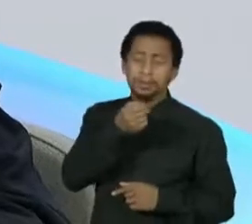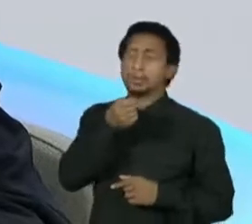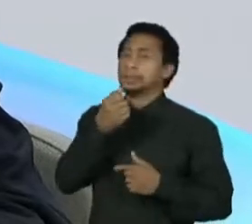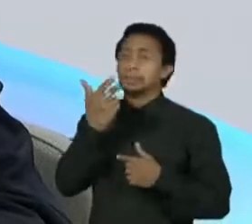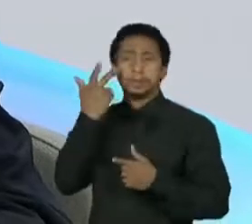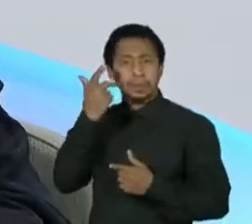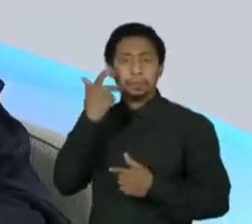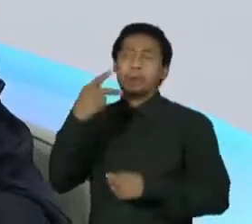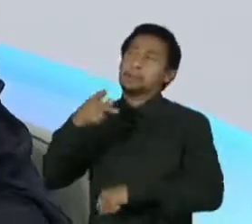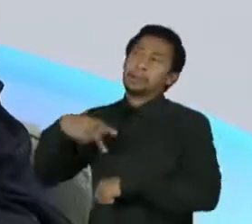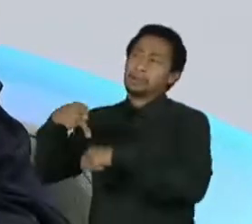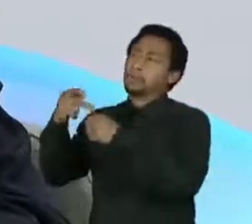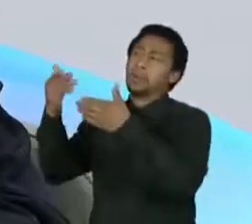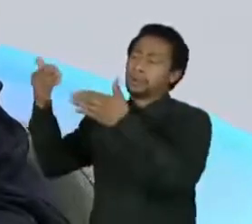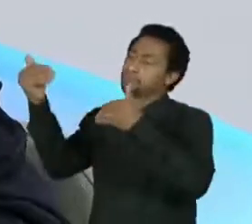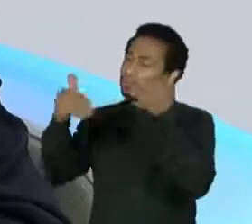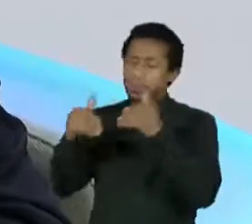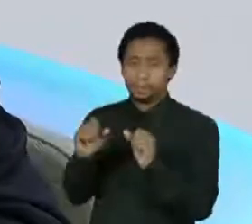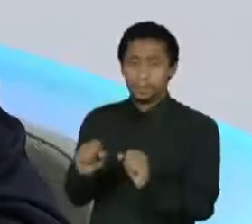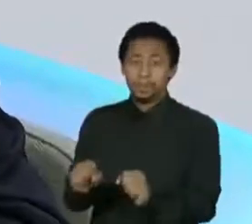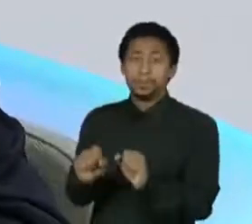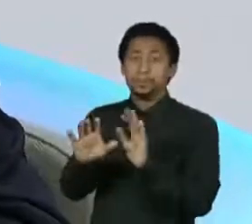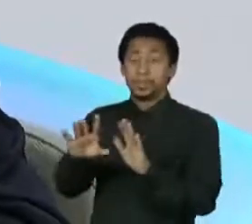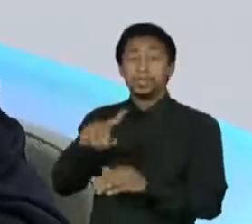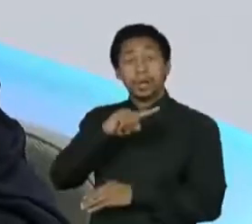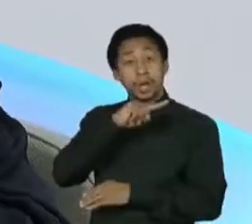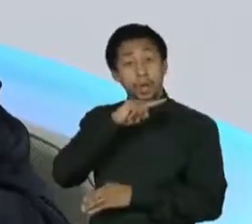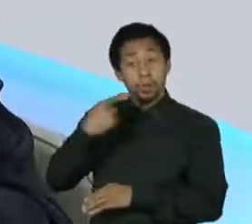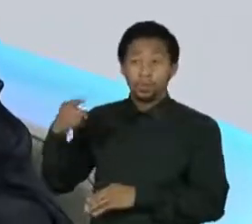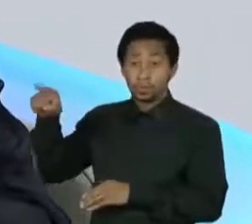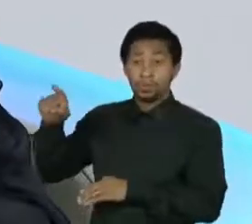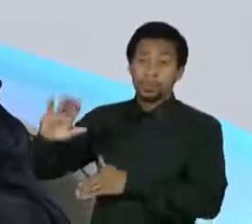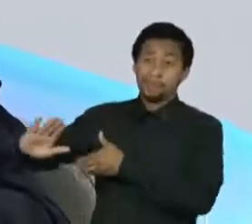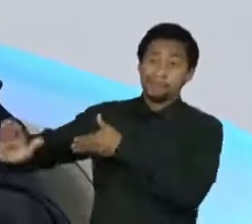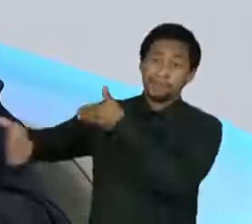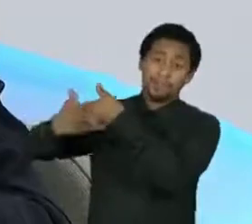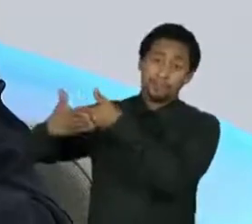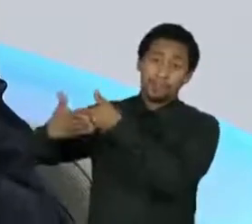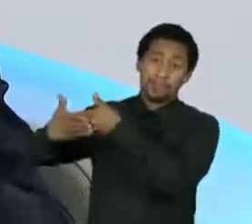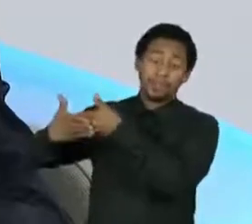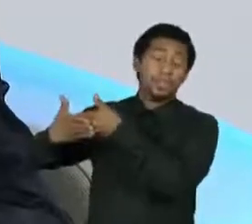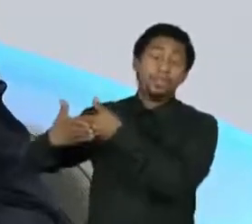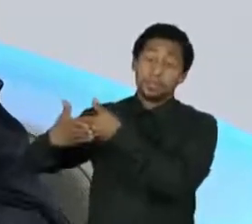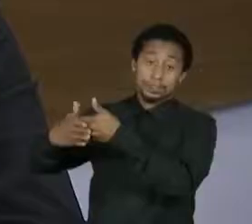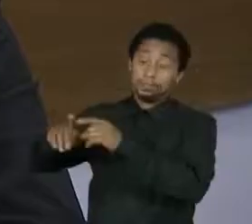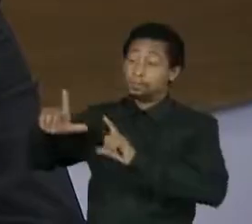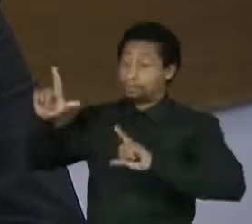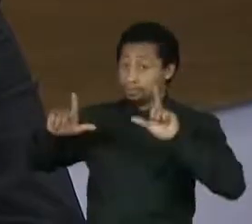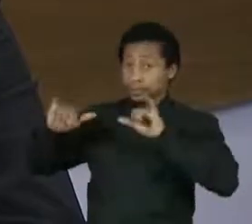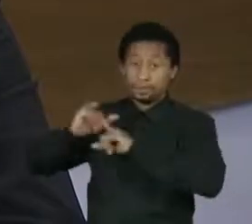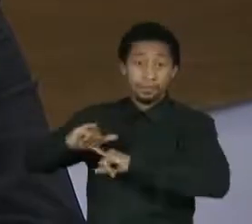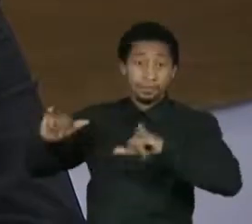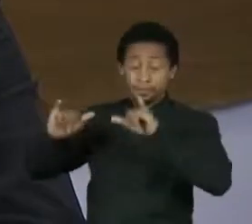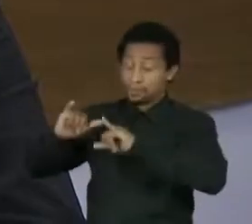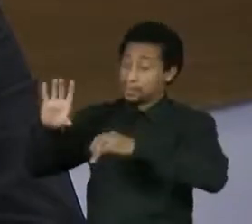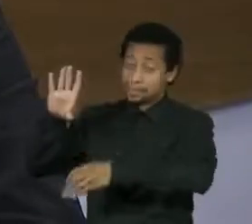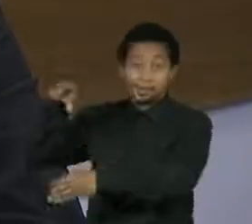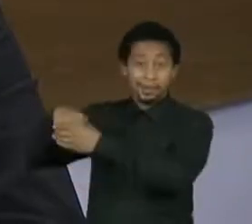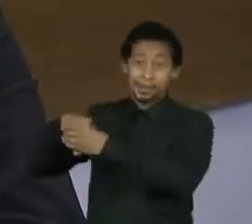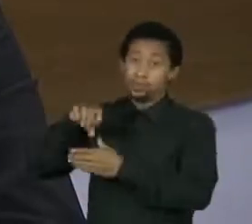Rússia está fechada e só a propaganda que funciona lá. As mídias, YouTube, Facebook, Instagram,